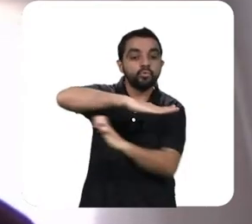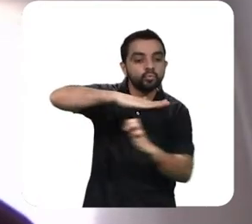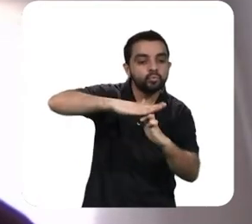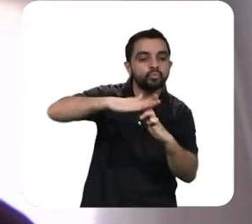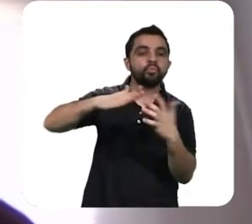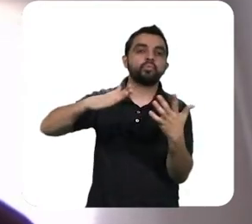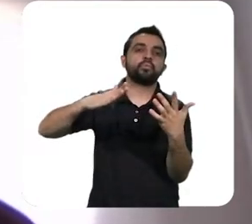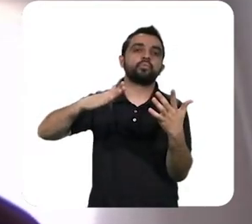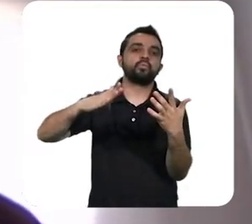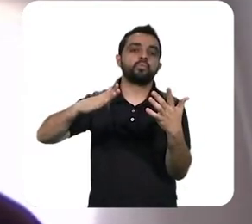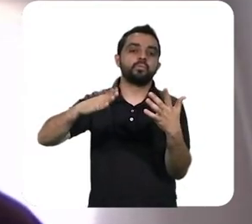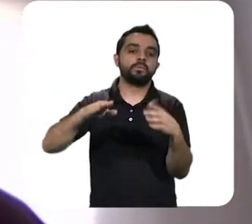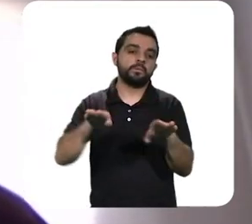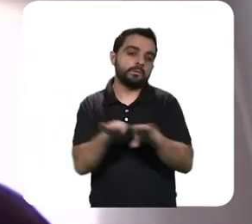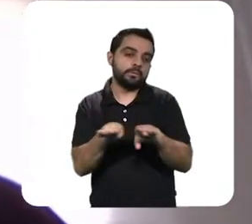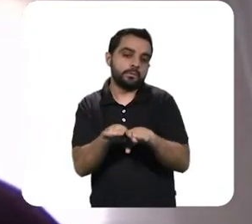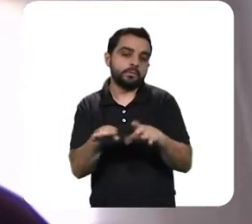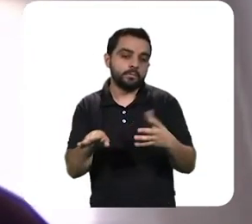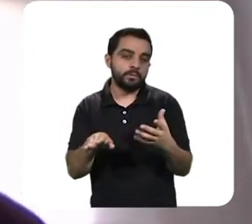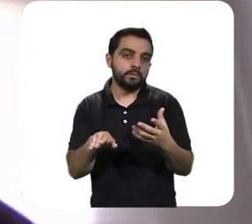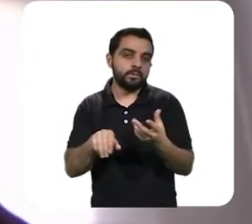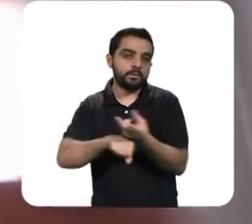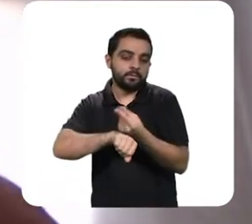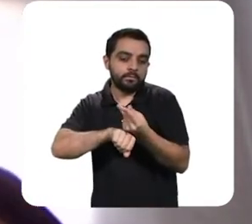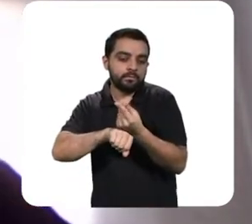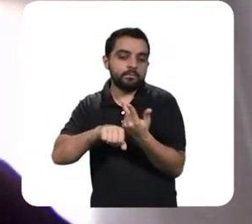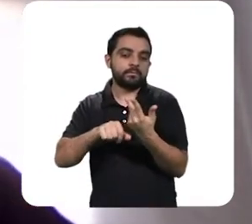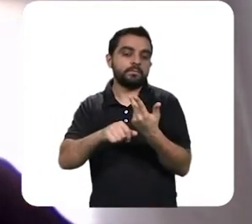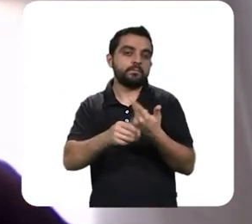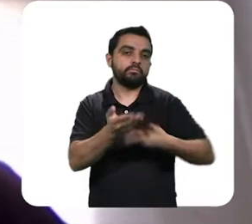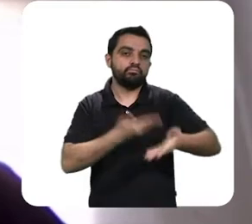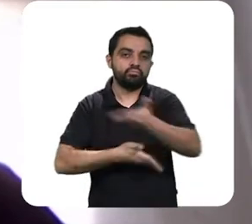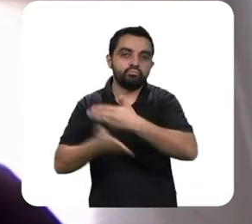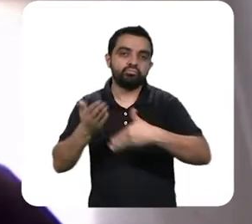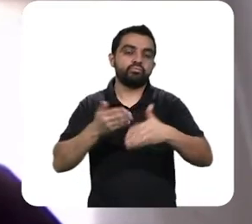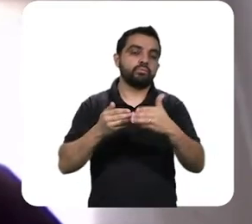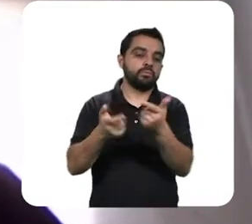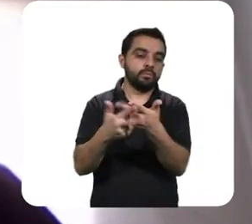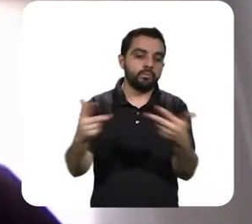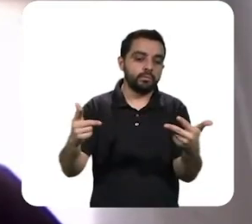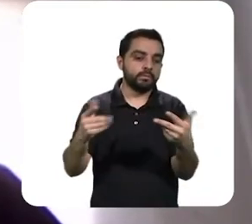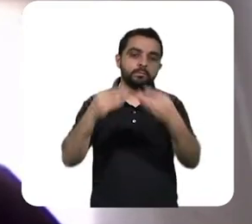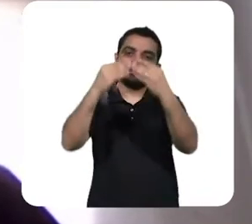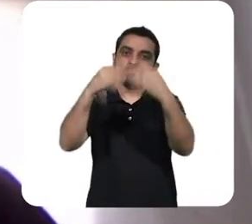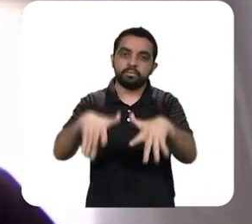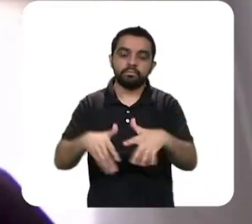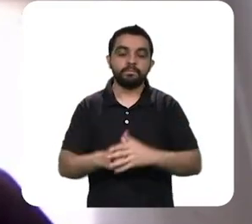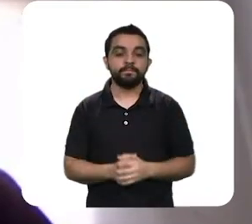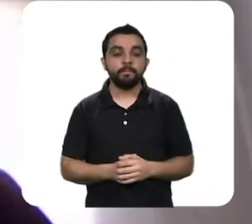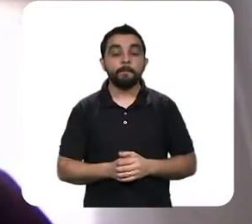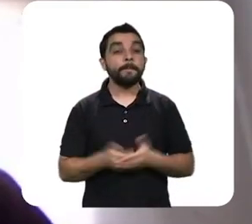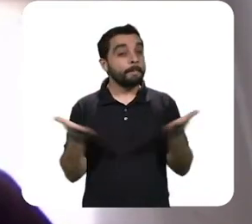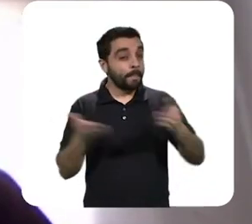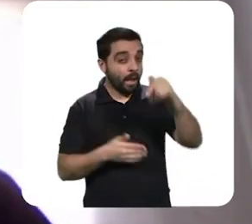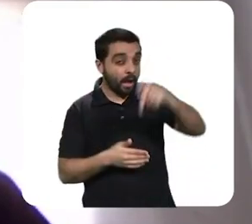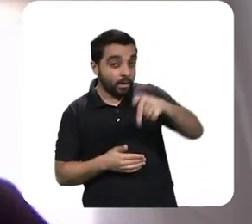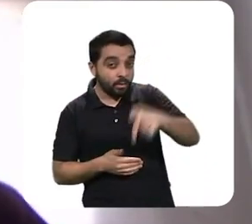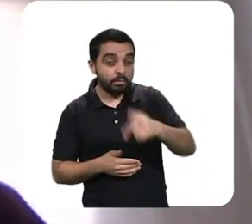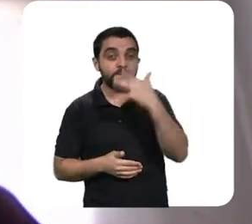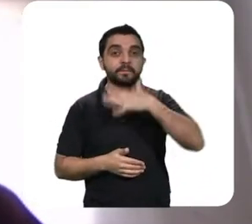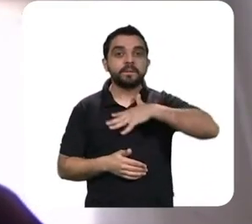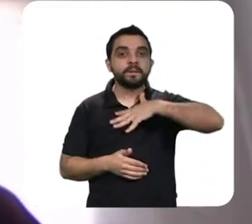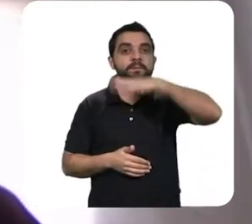capital mesmo do setor produtivo então essa crise que está agora ela não